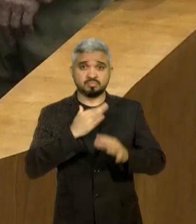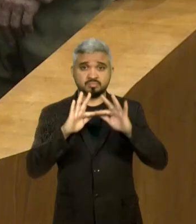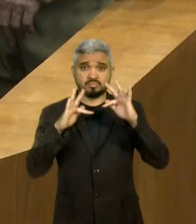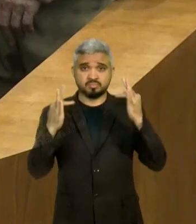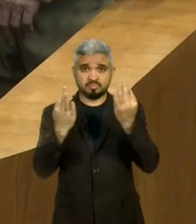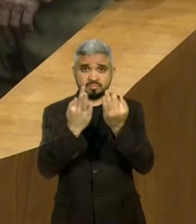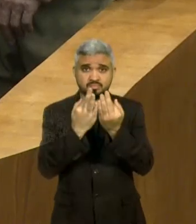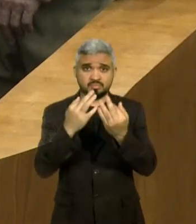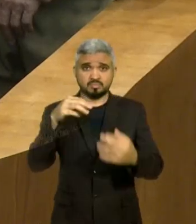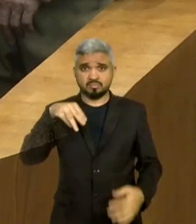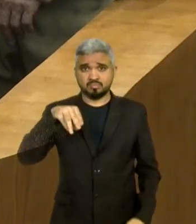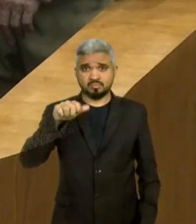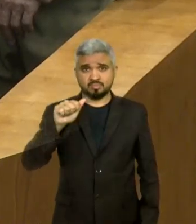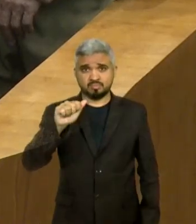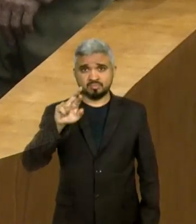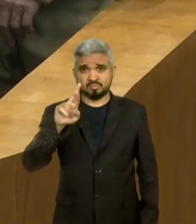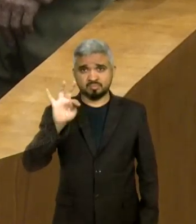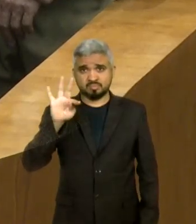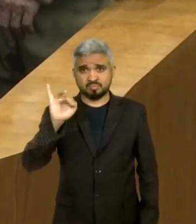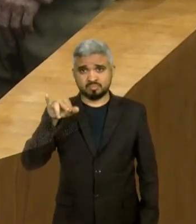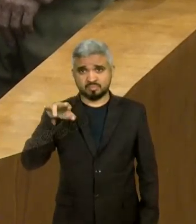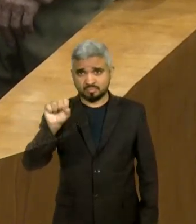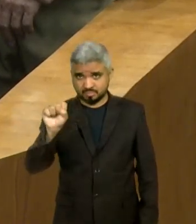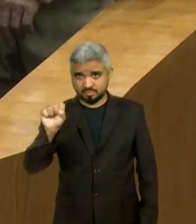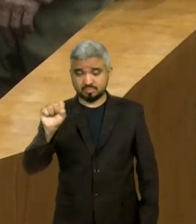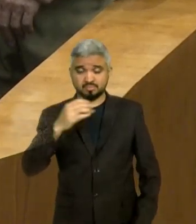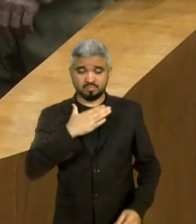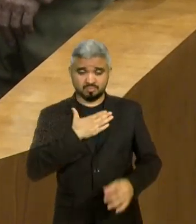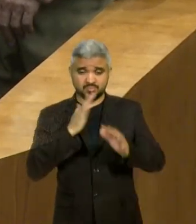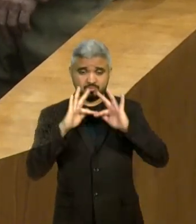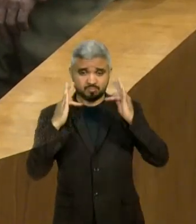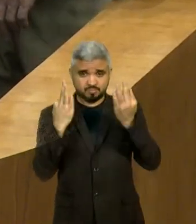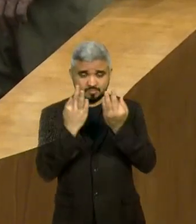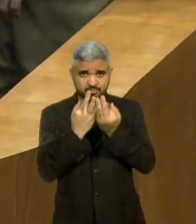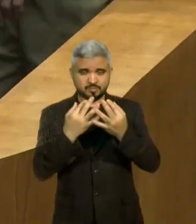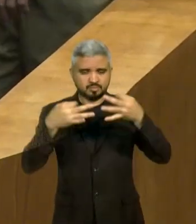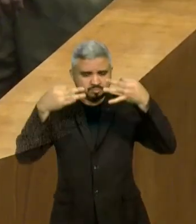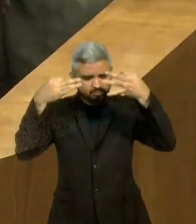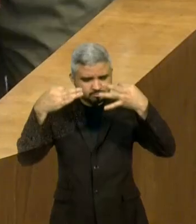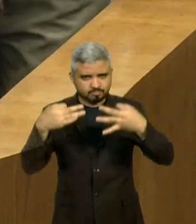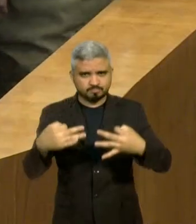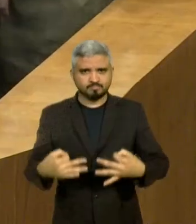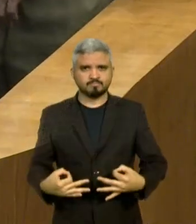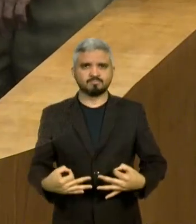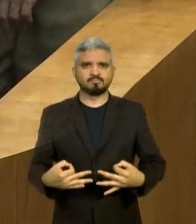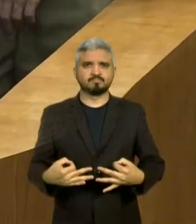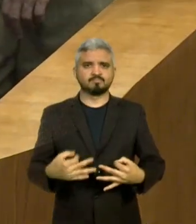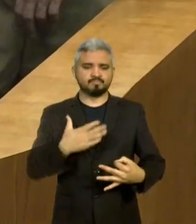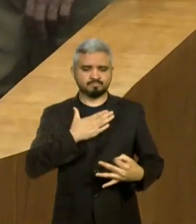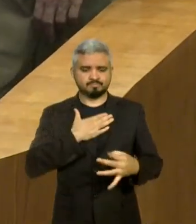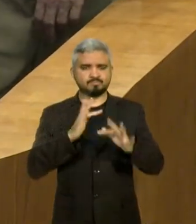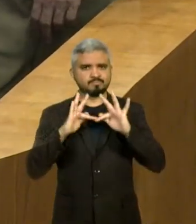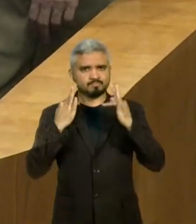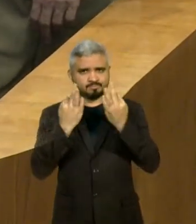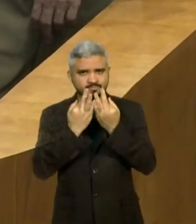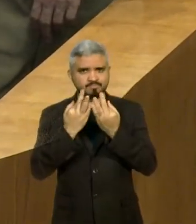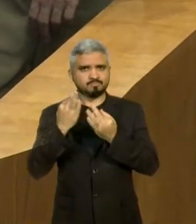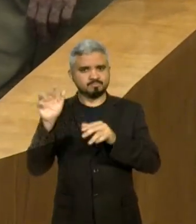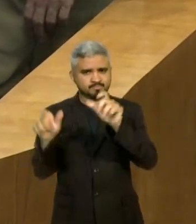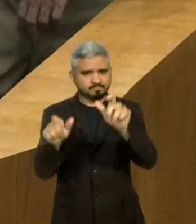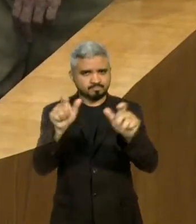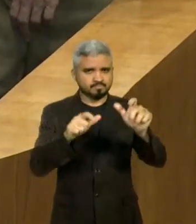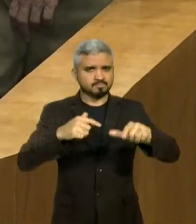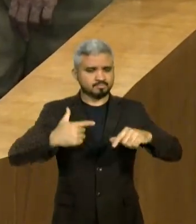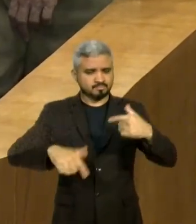é uma família honrada, uma família de gente trabalhadora, uma família